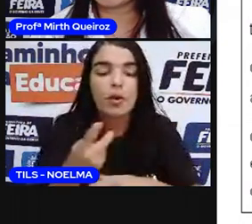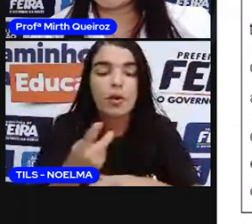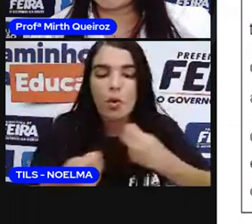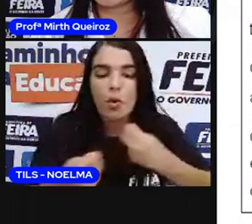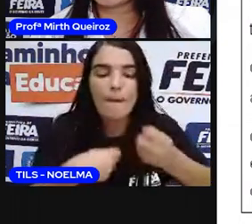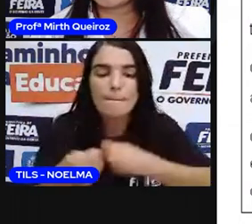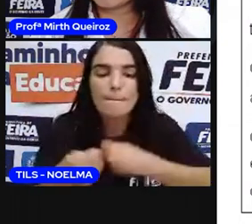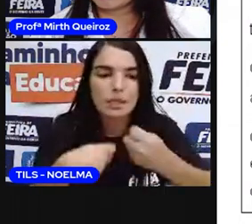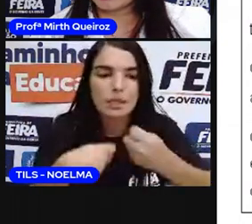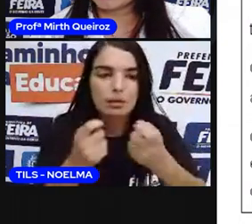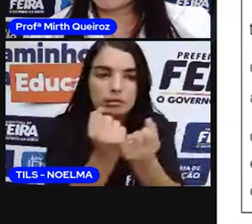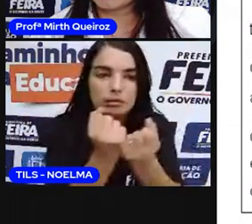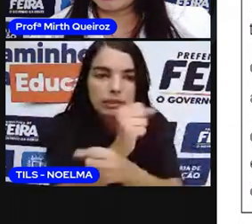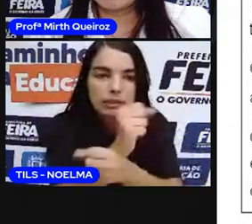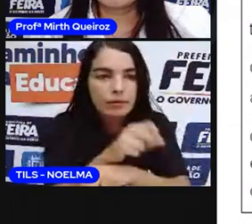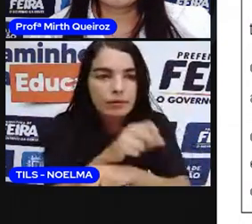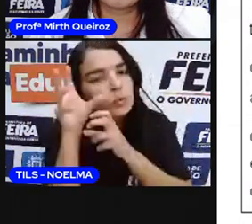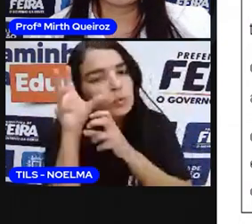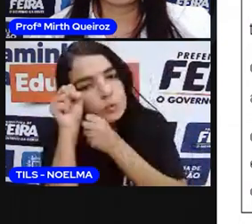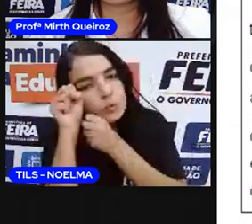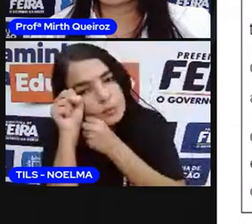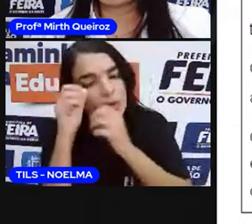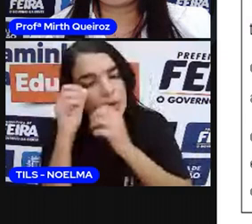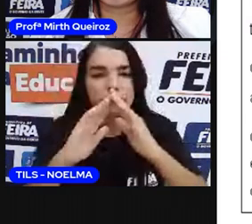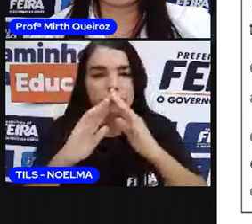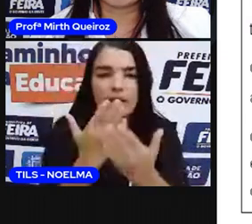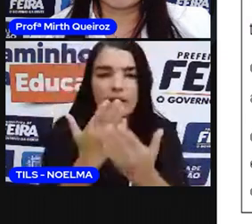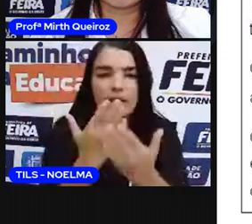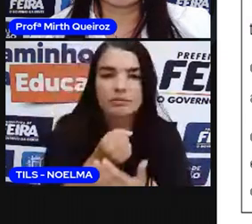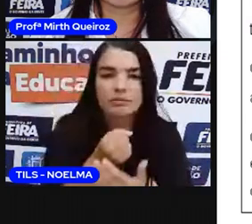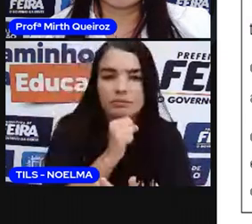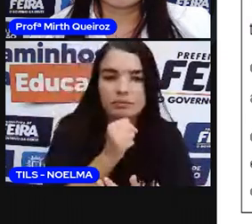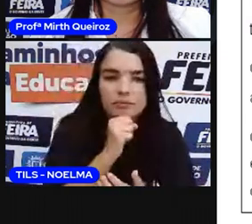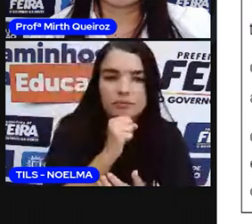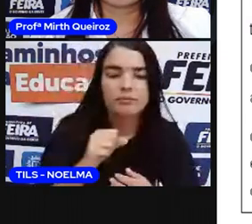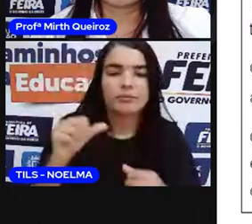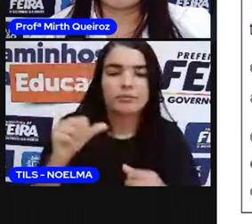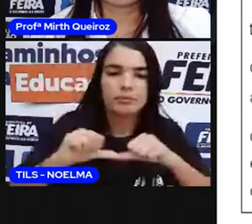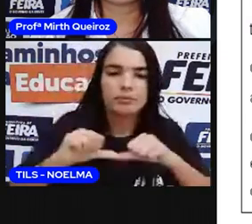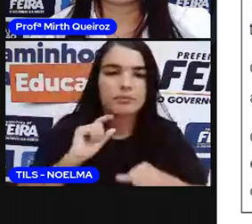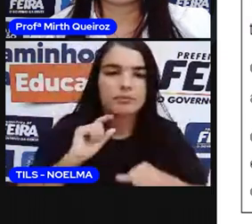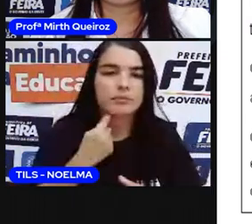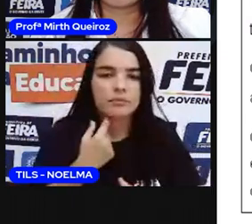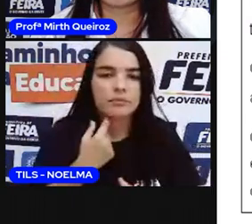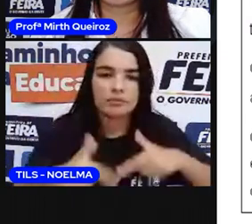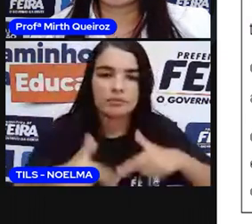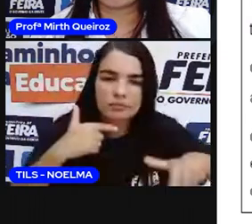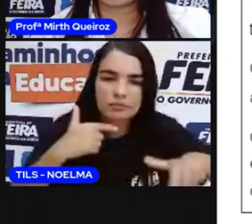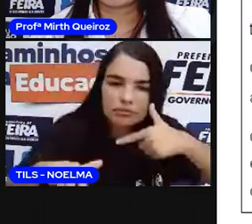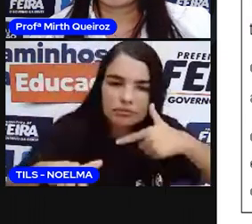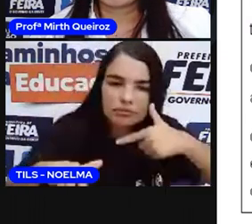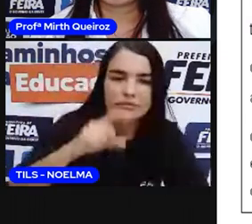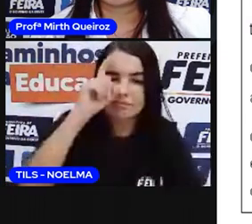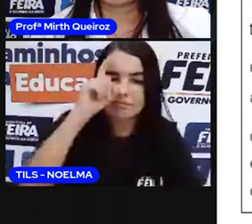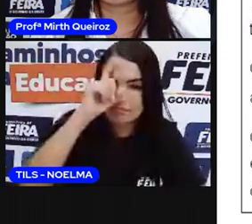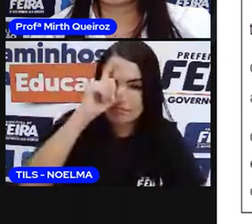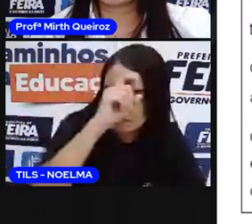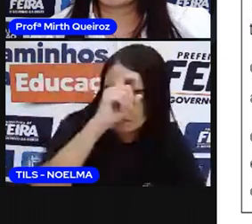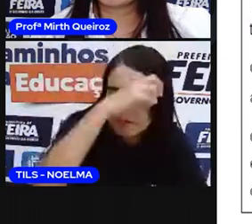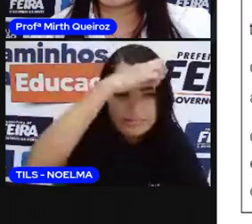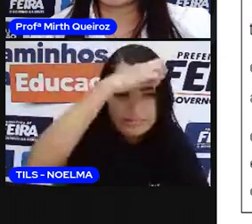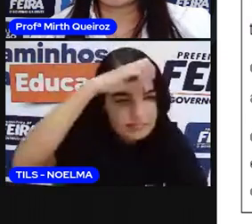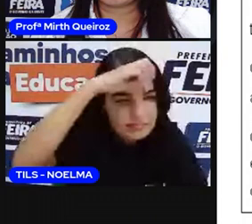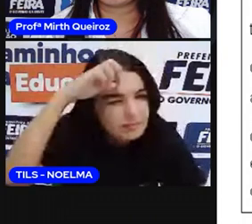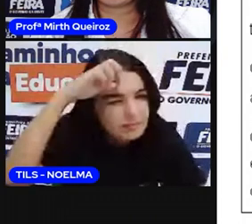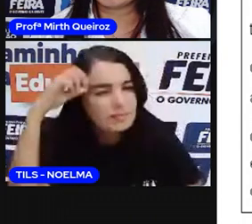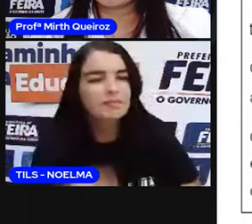divisões internas e sem janelas. E eram constantemente vigiados. Trabalhavam de sol a sol, em condições